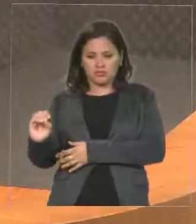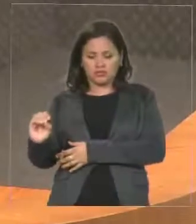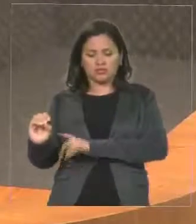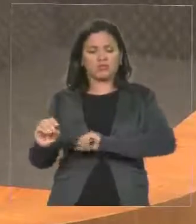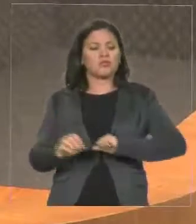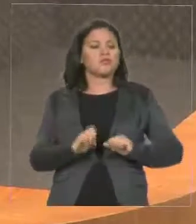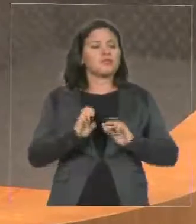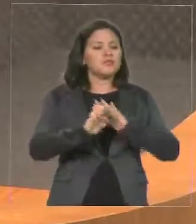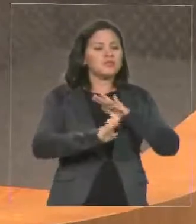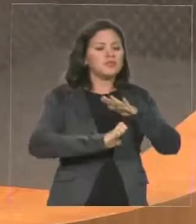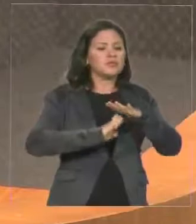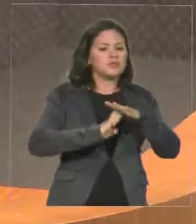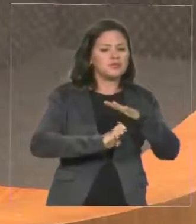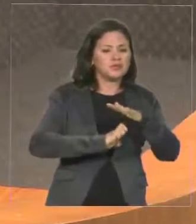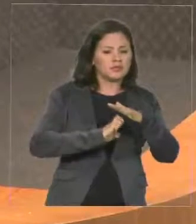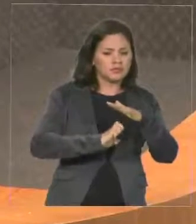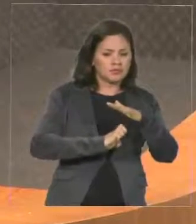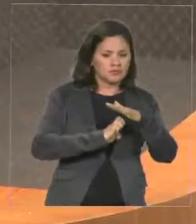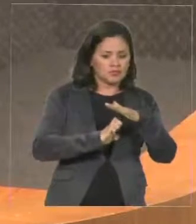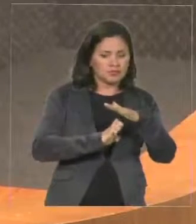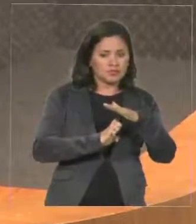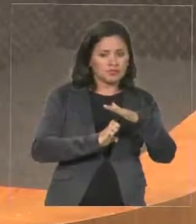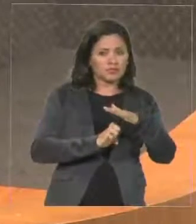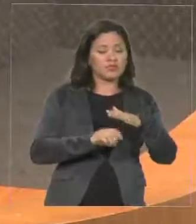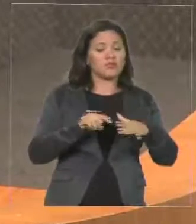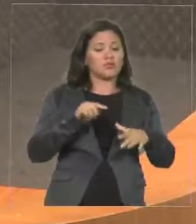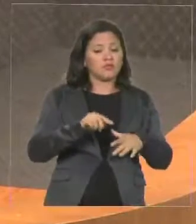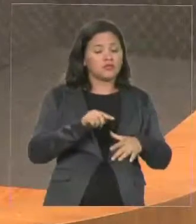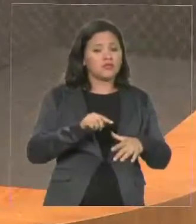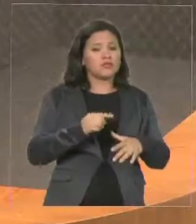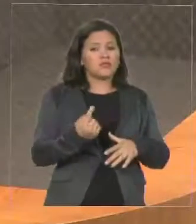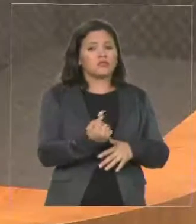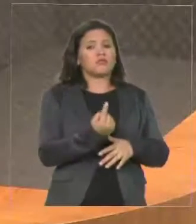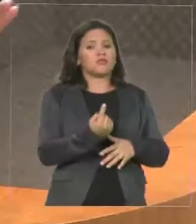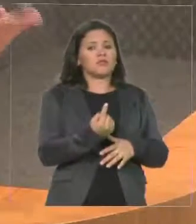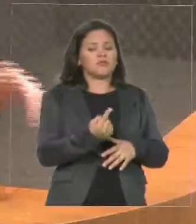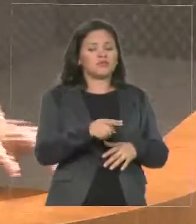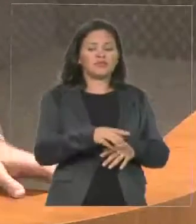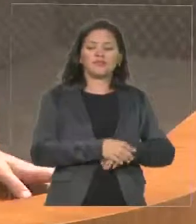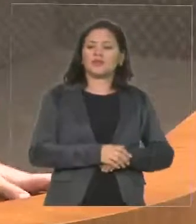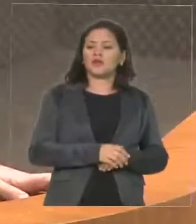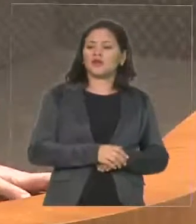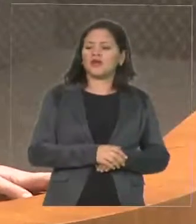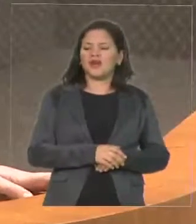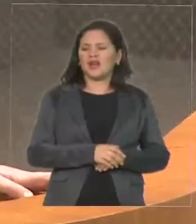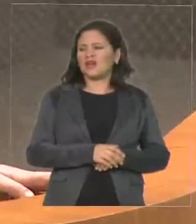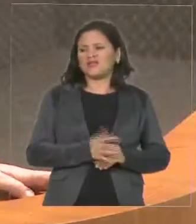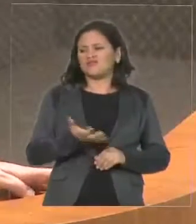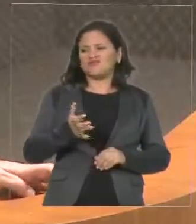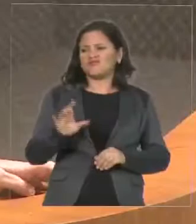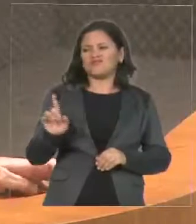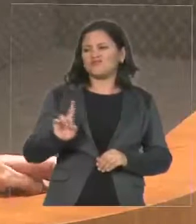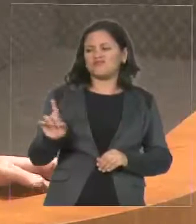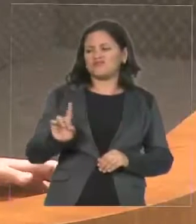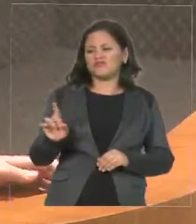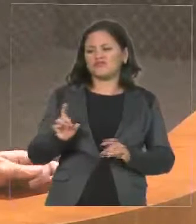que a maioria das vezes é exclusivo, deputado Andréia, diz, não, por R$ eu não tenho interesse.